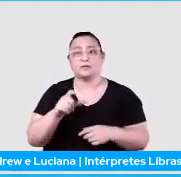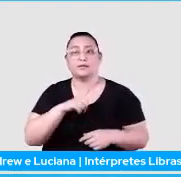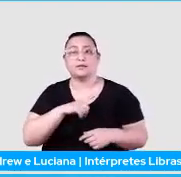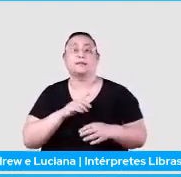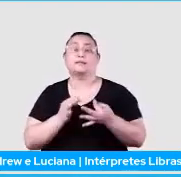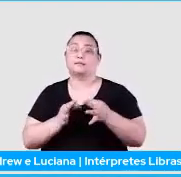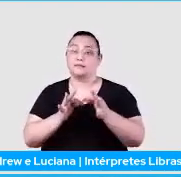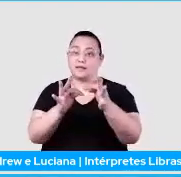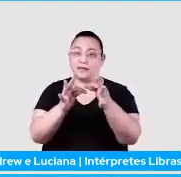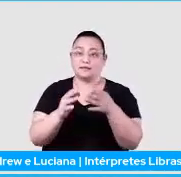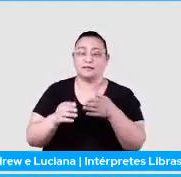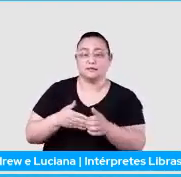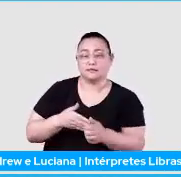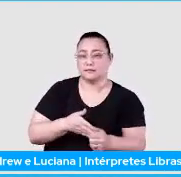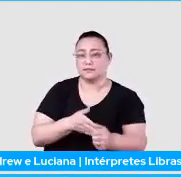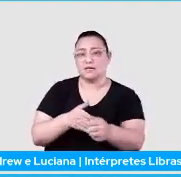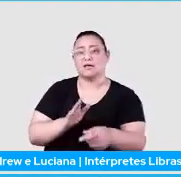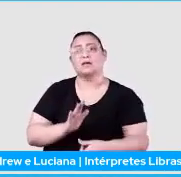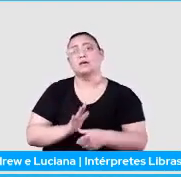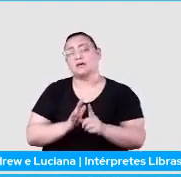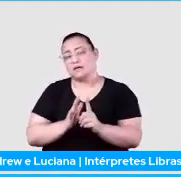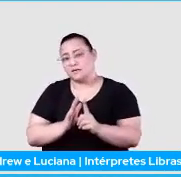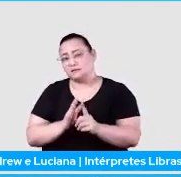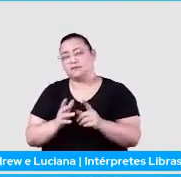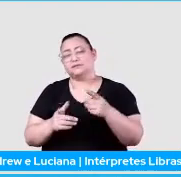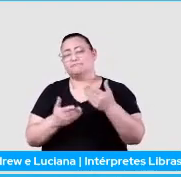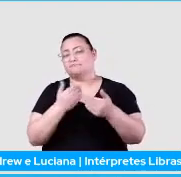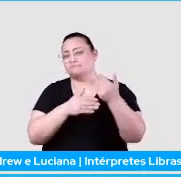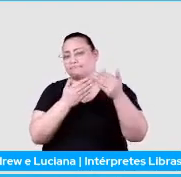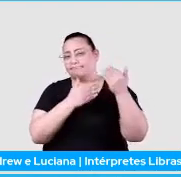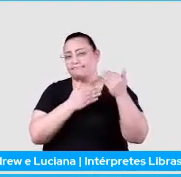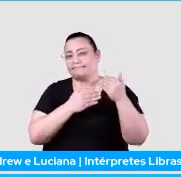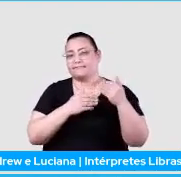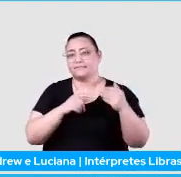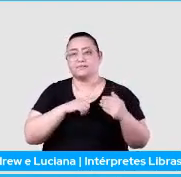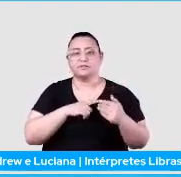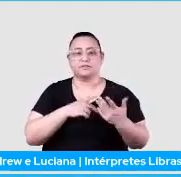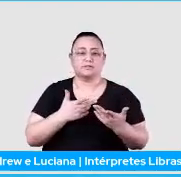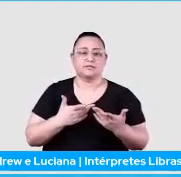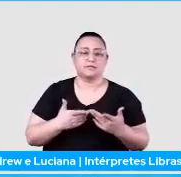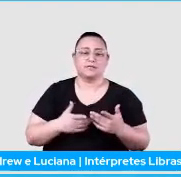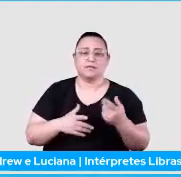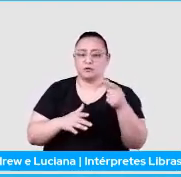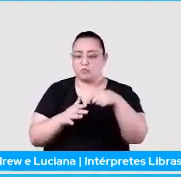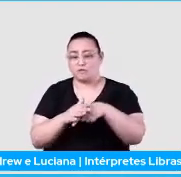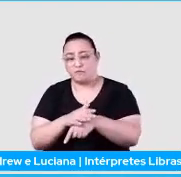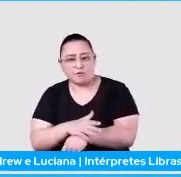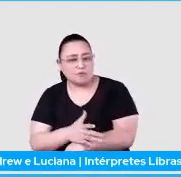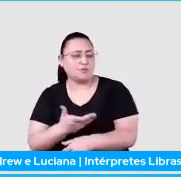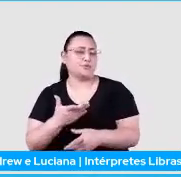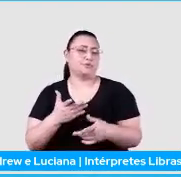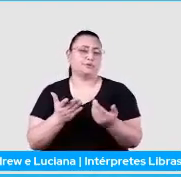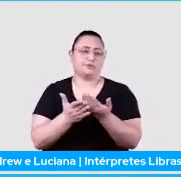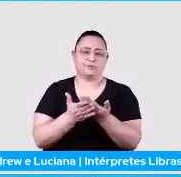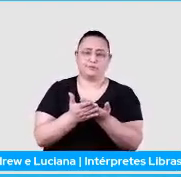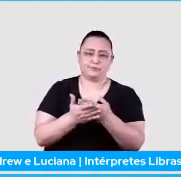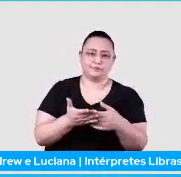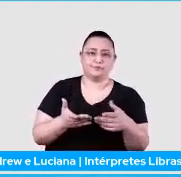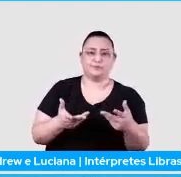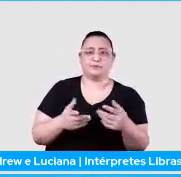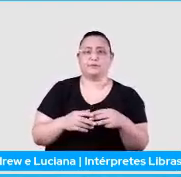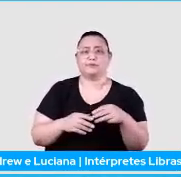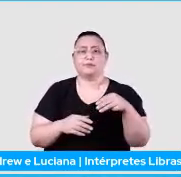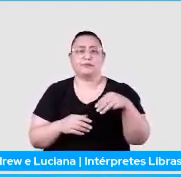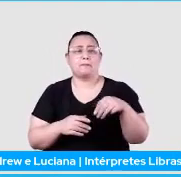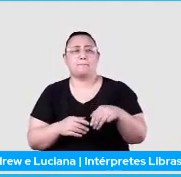orientadas, antes de surgir essas coisas de mais profundas, de aprendizado de máquina, não